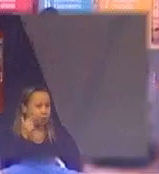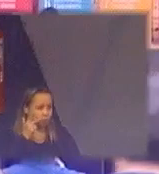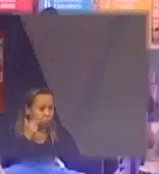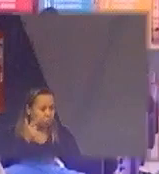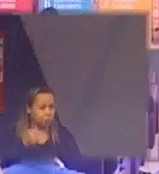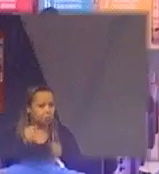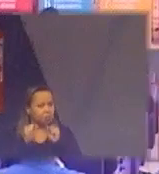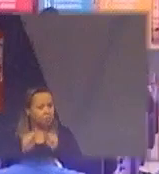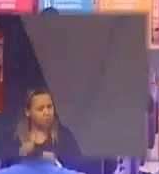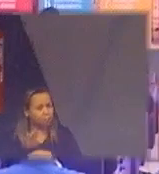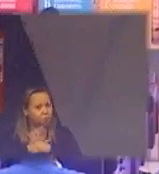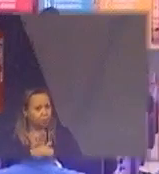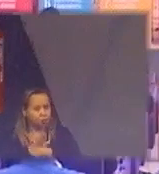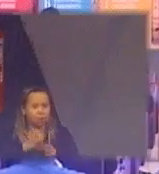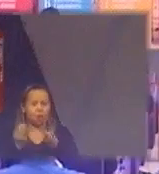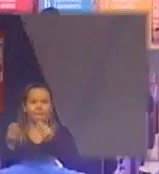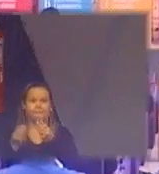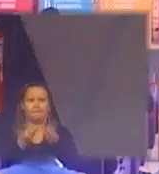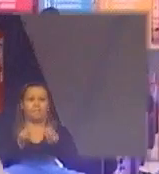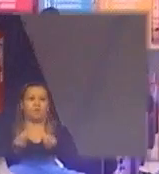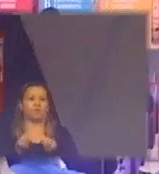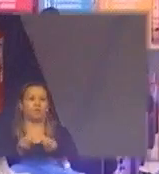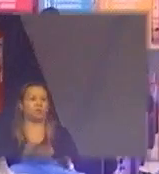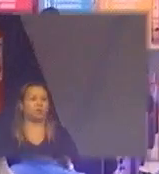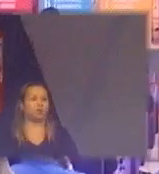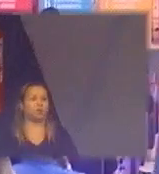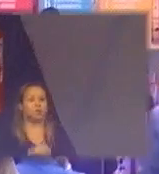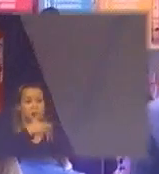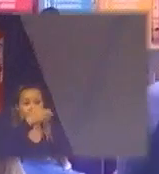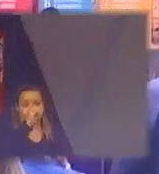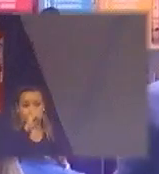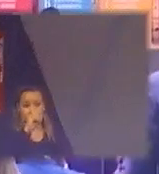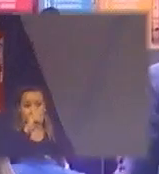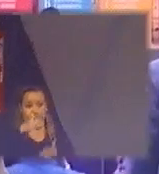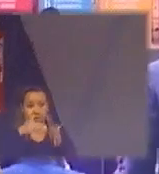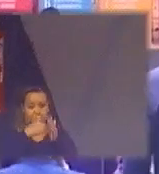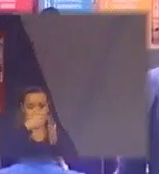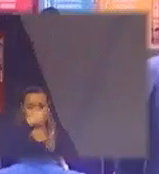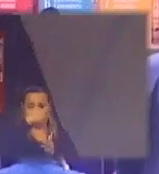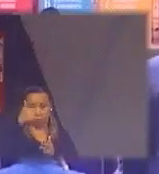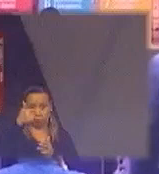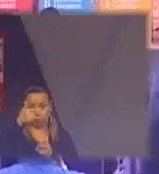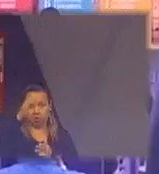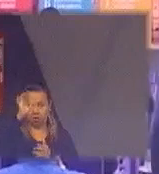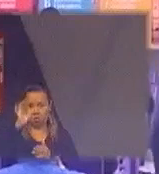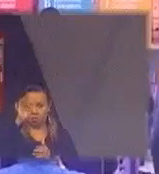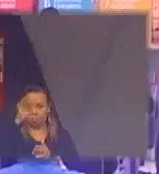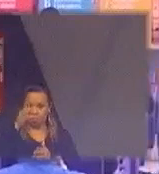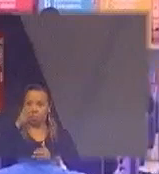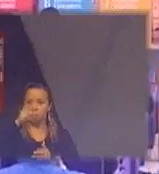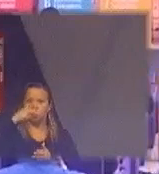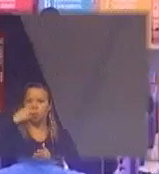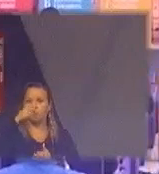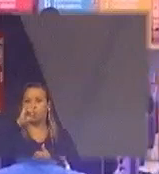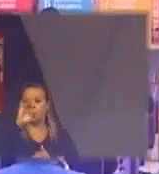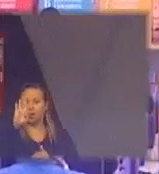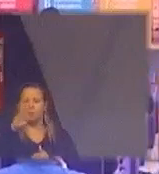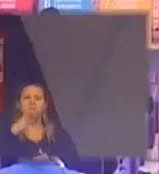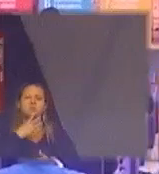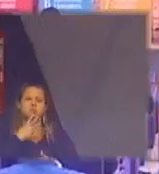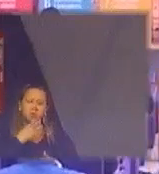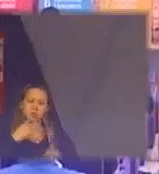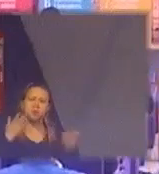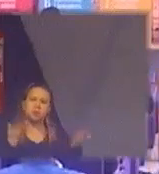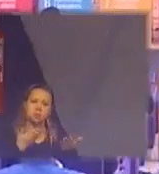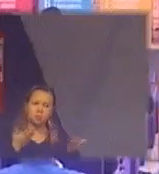muito esse número que a Lúcia trouxe dos 10 a 12% do PIB é o número que eu não conhecia conheci hoje e acho que a tem que trabalhar